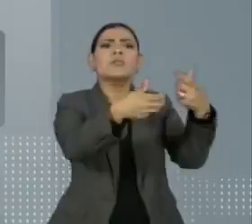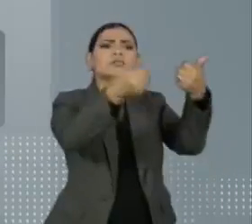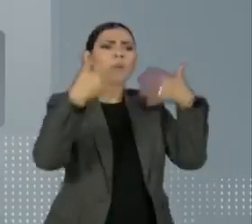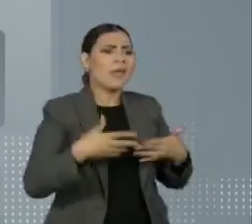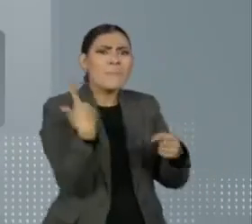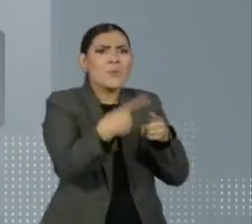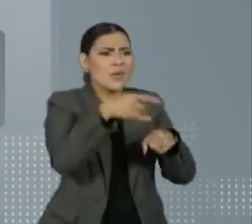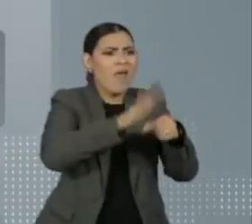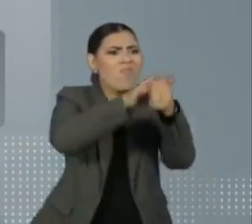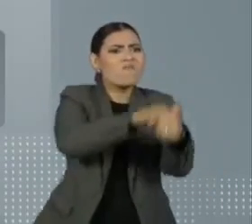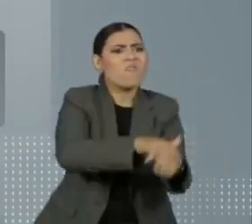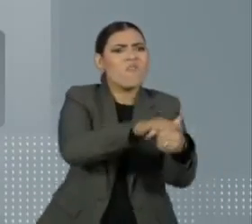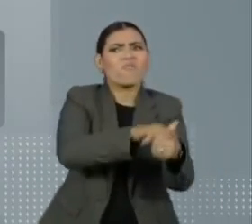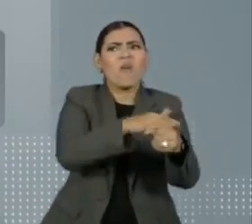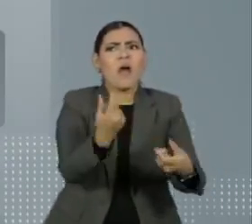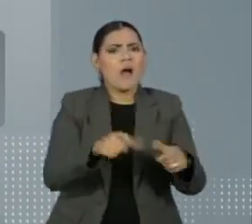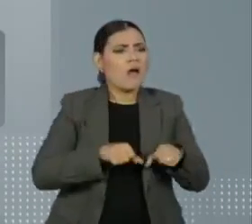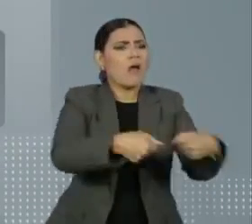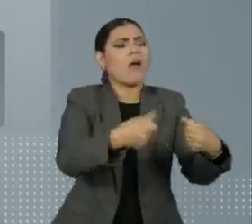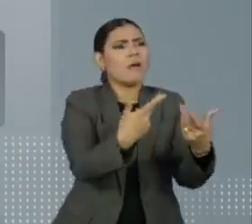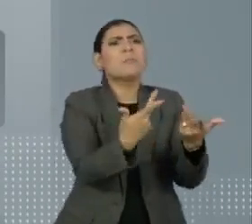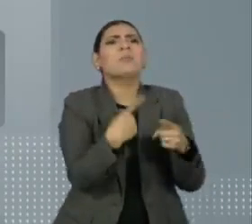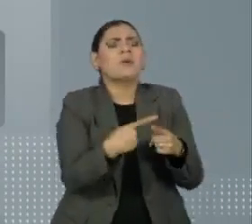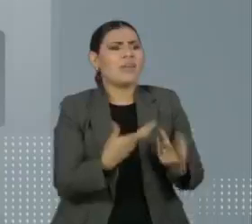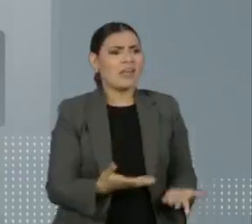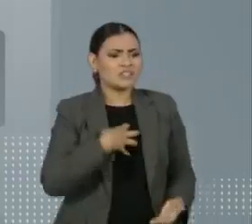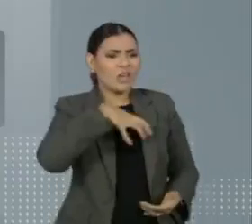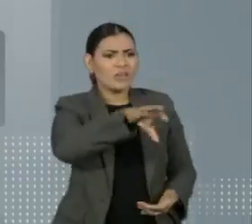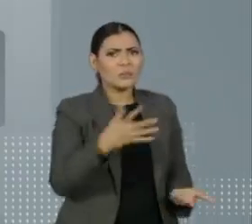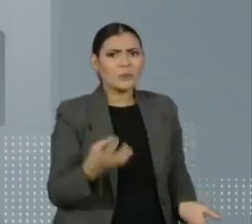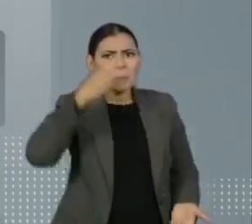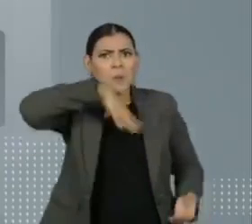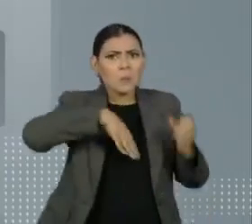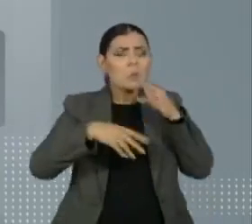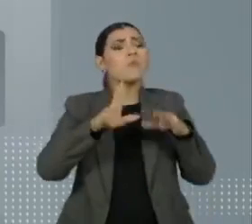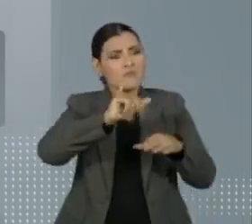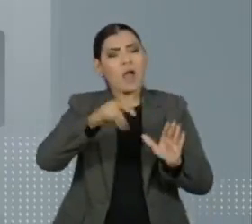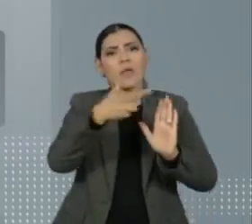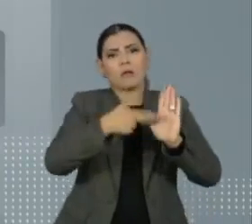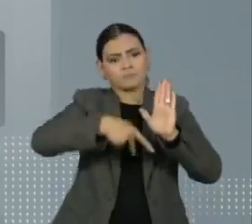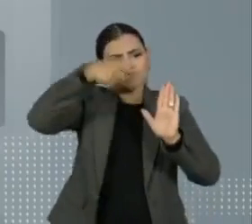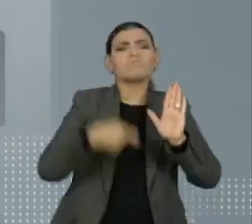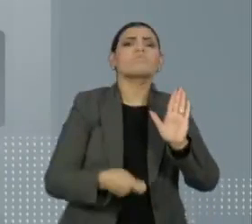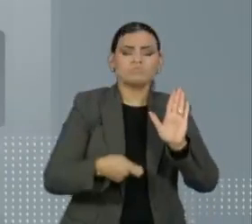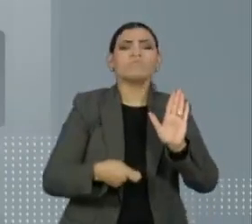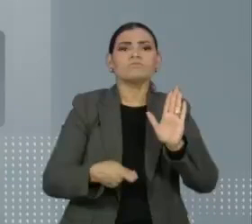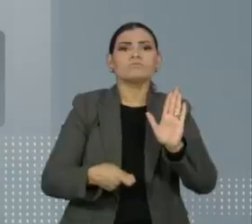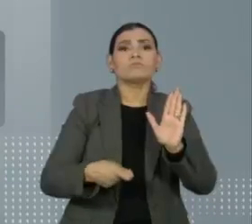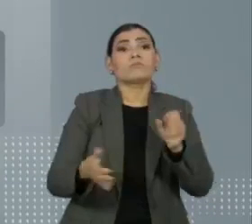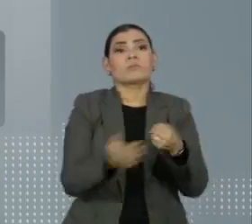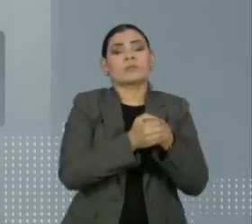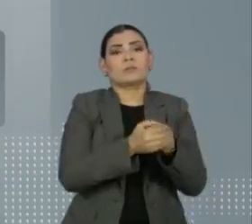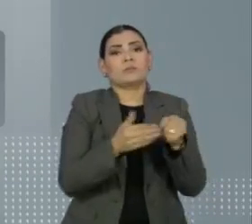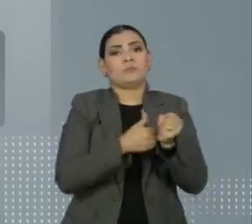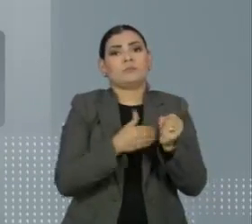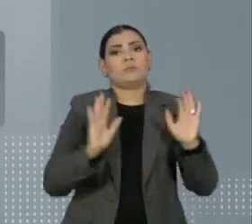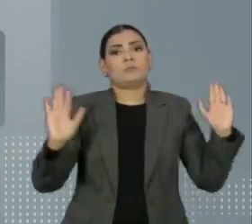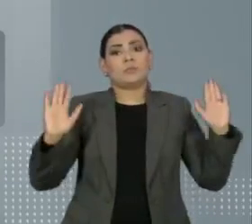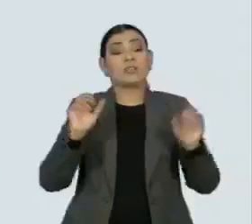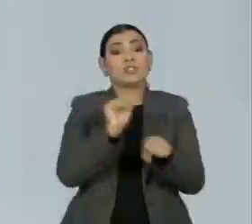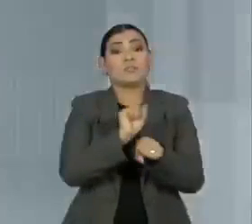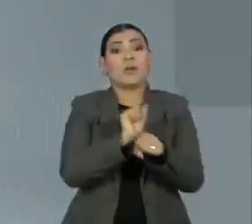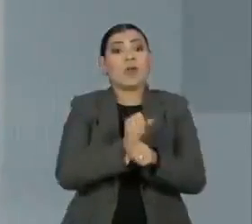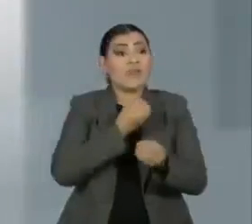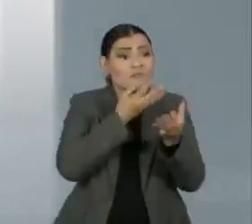atuação na audiência. E esclarece que os processos disciplinares como esse são sigilosos até o seu